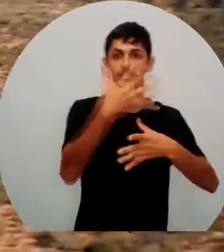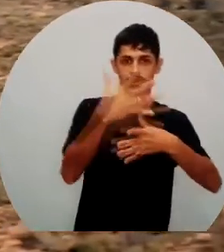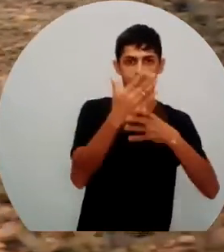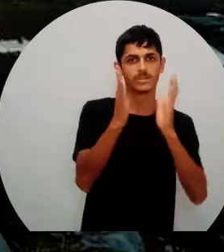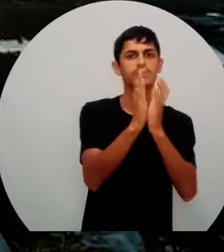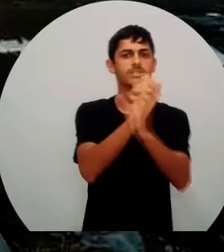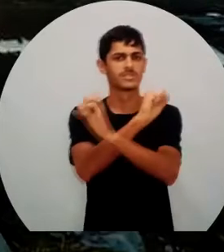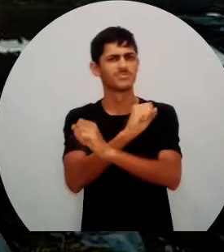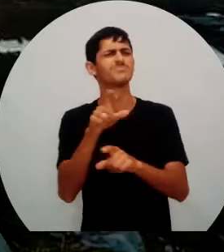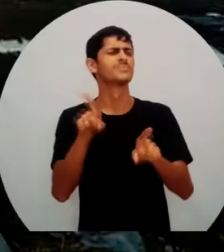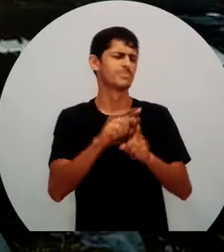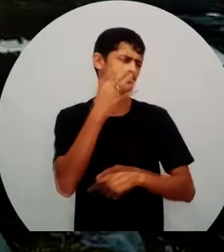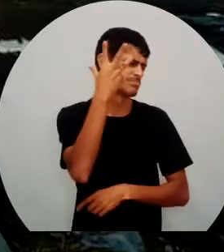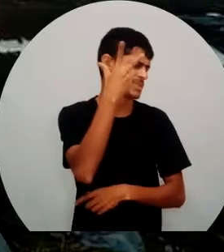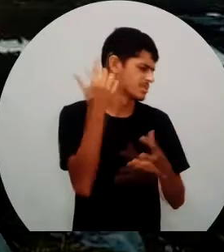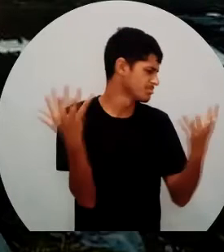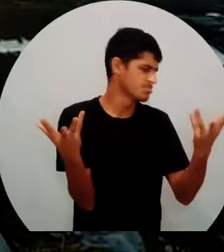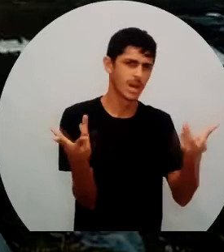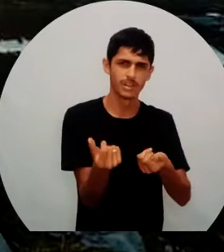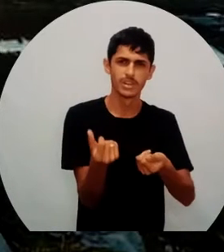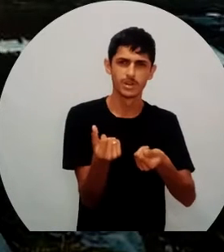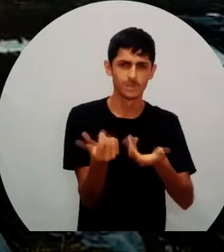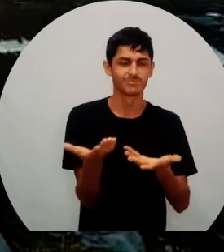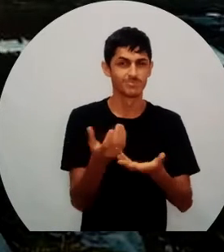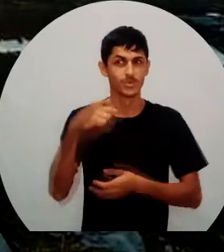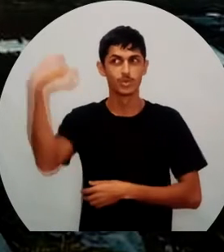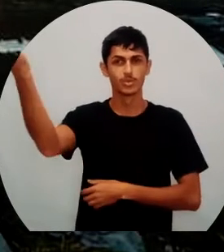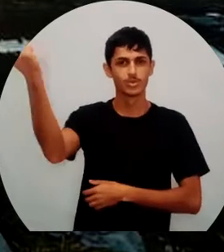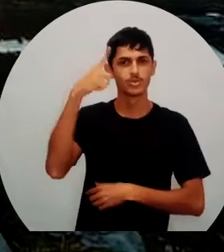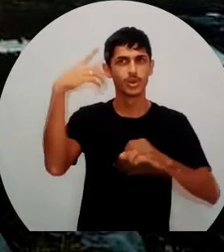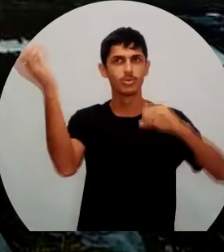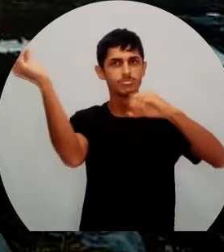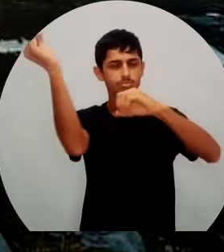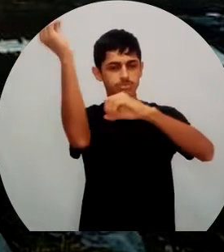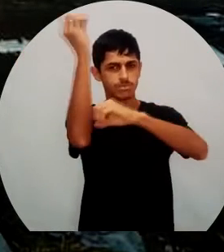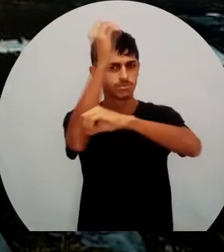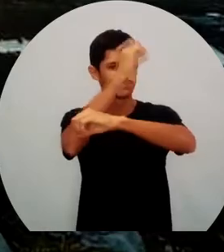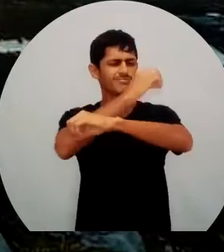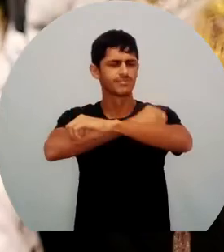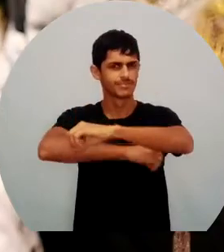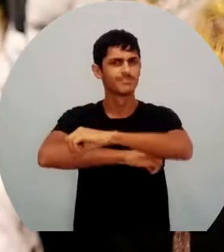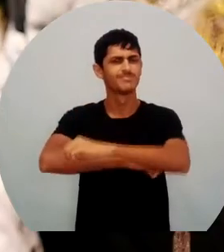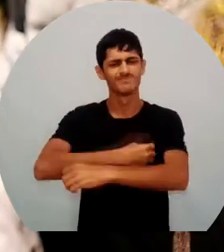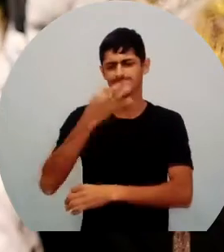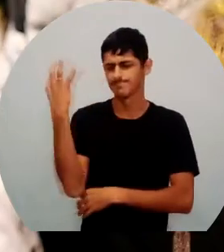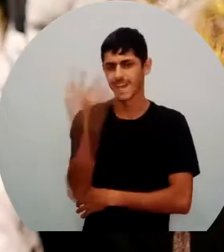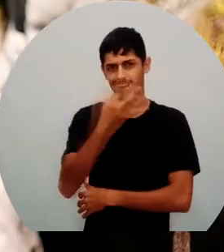no pôr do sol, que o pôr do sol daqui é um pôr do sol privilegiado, é um aluno muito bonito, a gente tem um terreno muito plano e isso